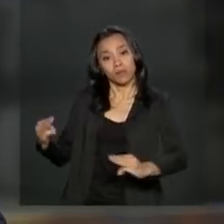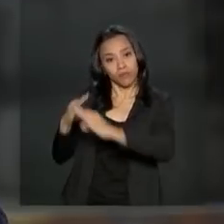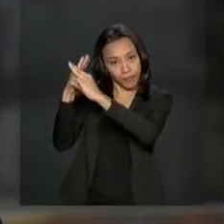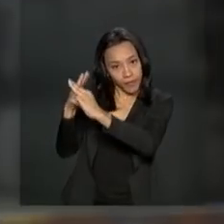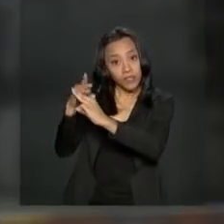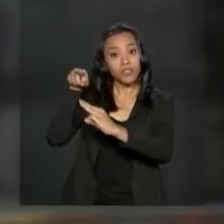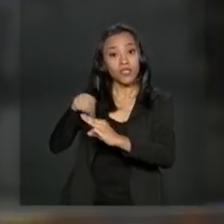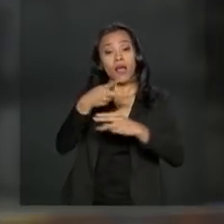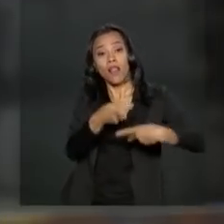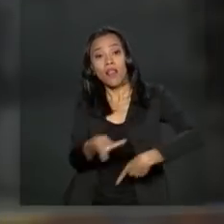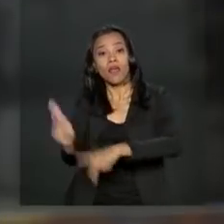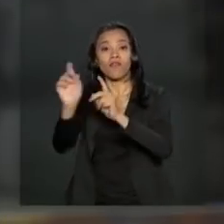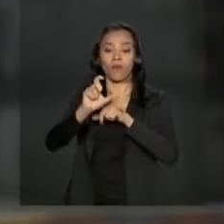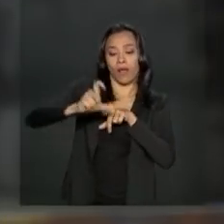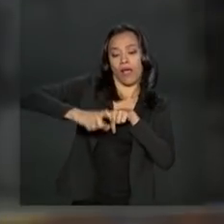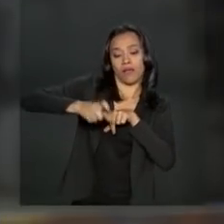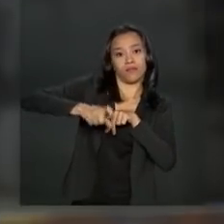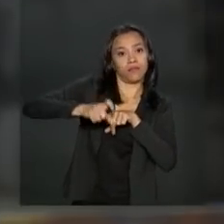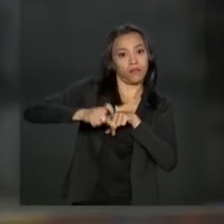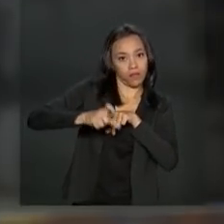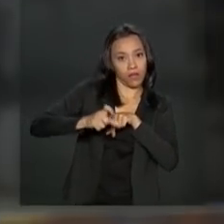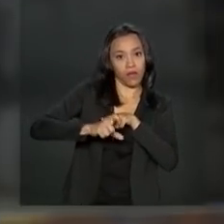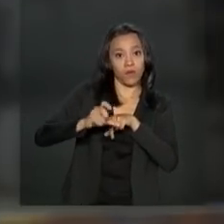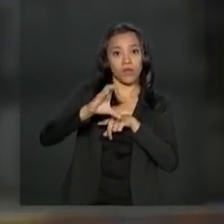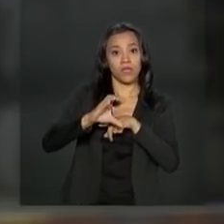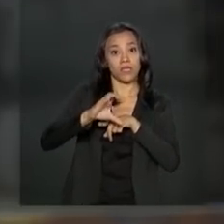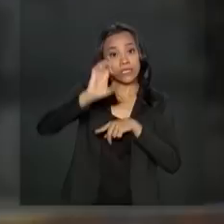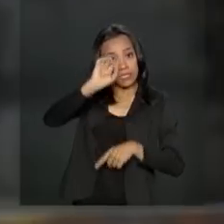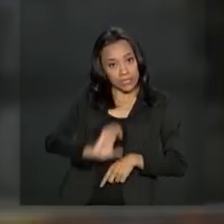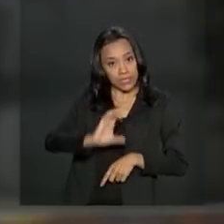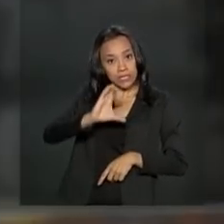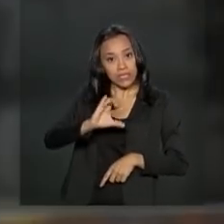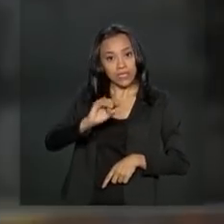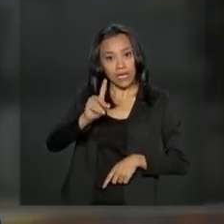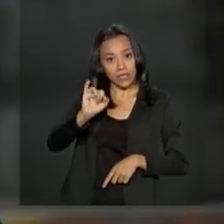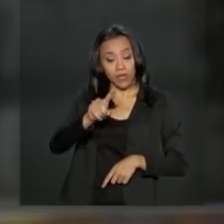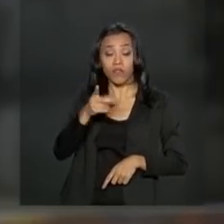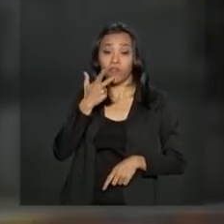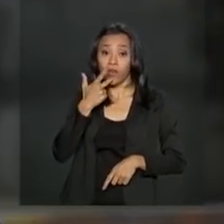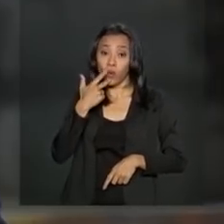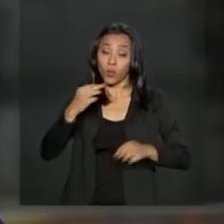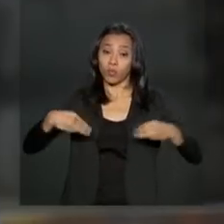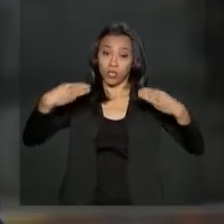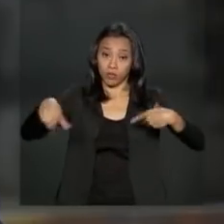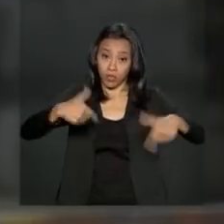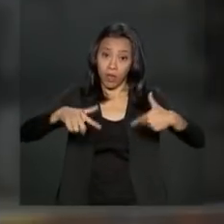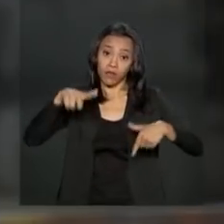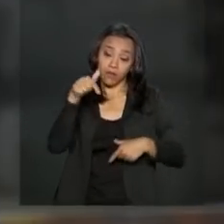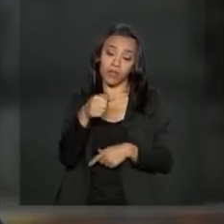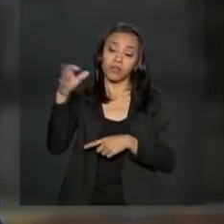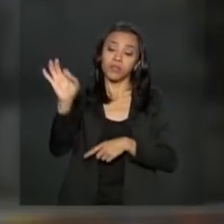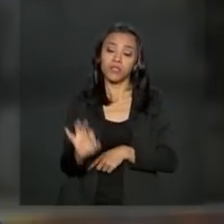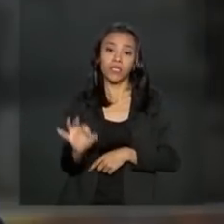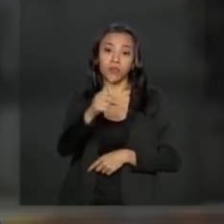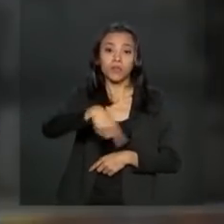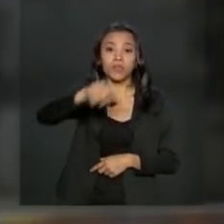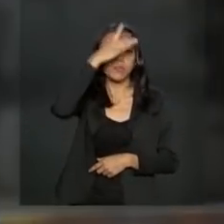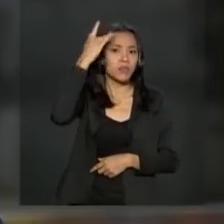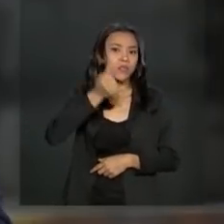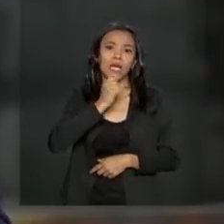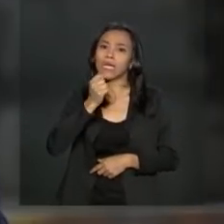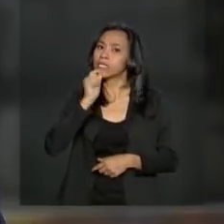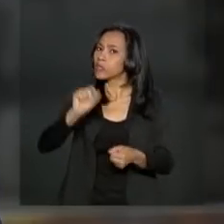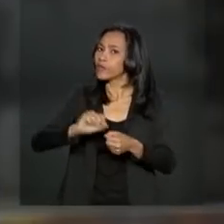Federal, levar o cartão cidadão. E olha, segundo o Ministério do Trabalho, 7% das pessoas que têm direito a esse benefício não fizeram